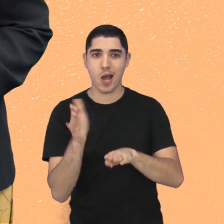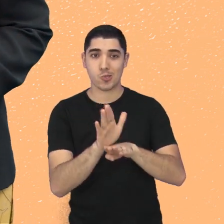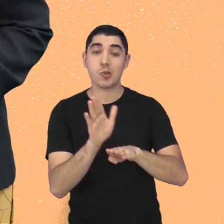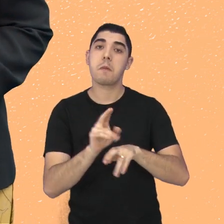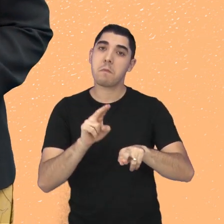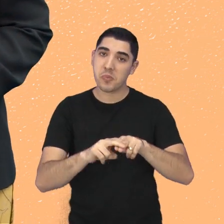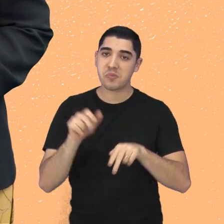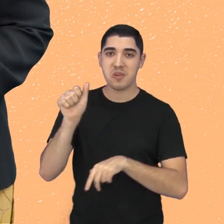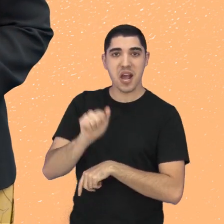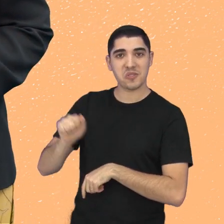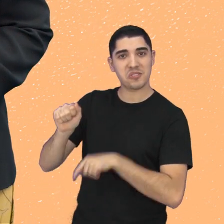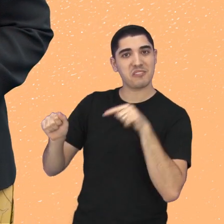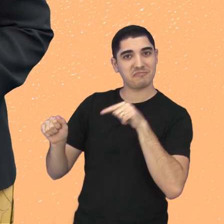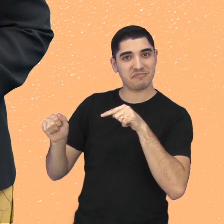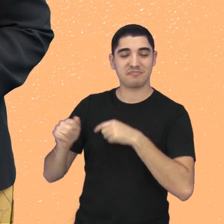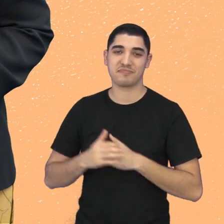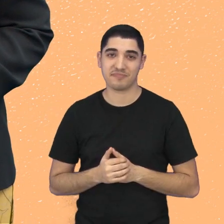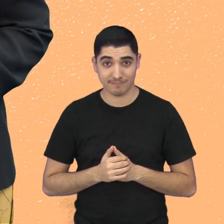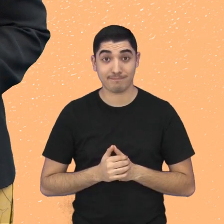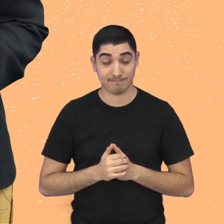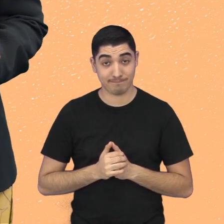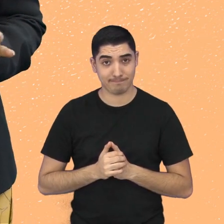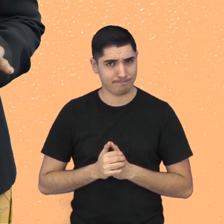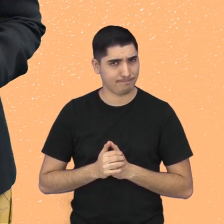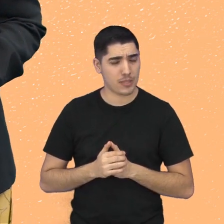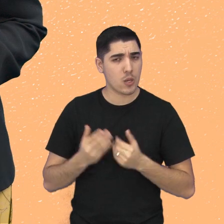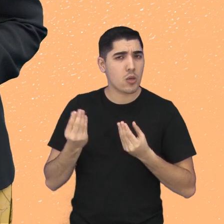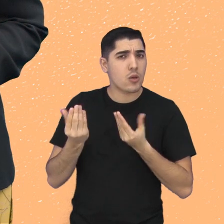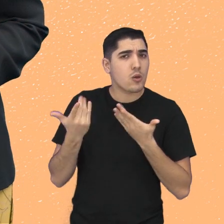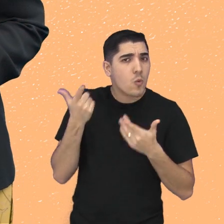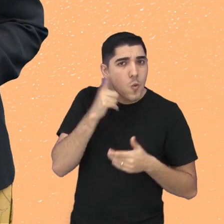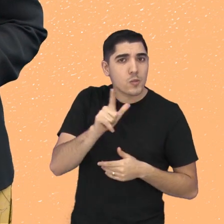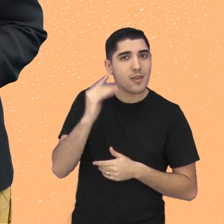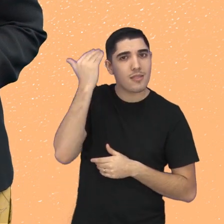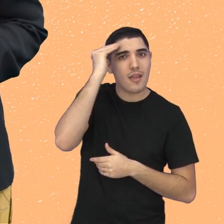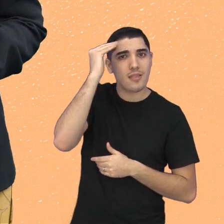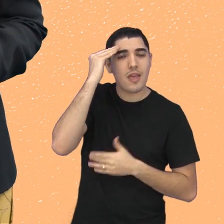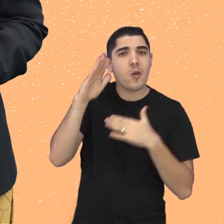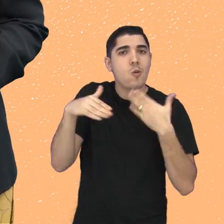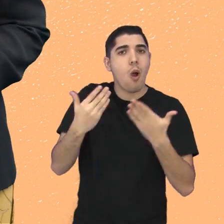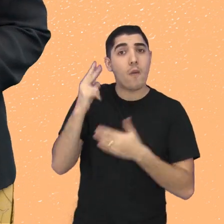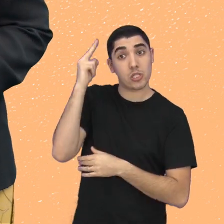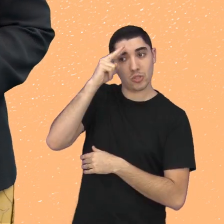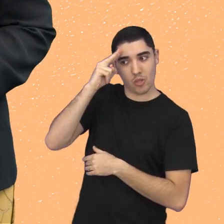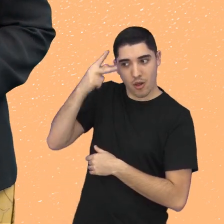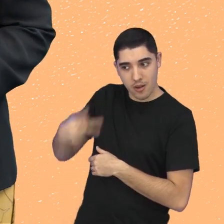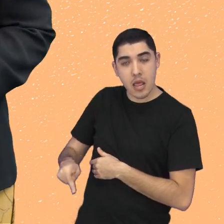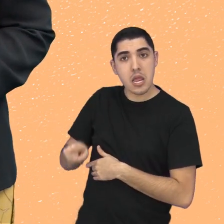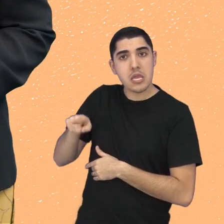meio do trabalho da Associação Cultural Contraponto. E também entender a história e o seu papel no canto na sociedade.